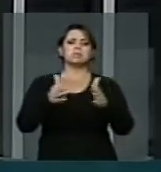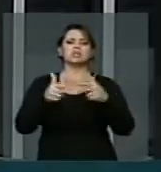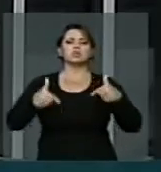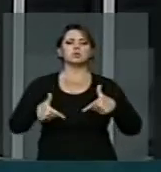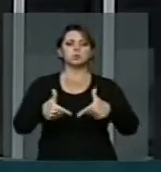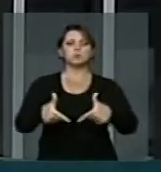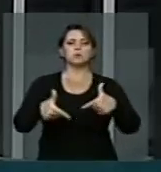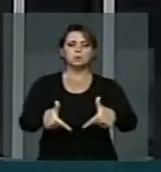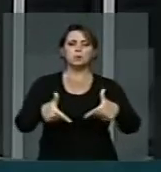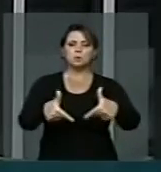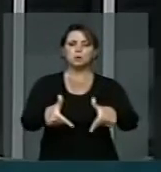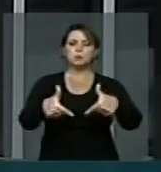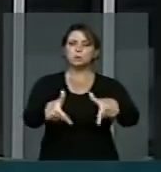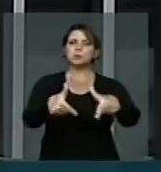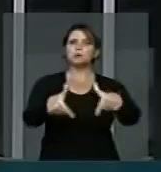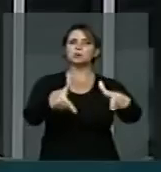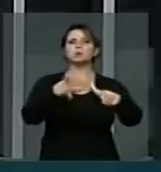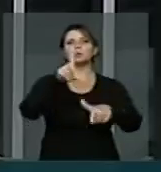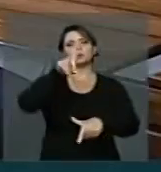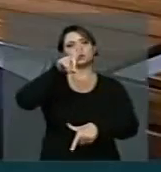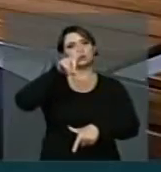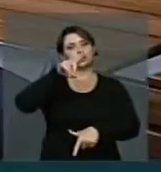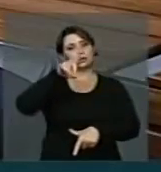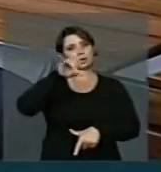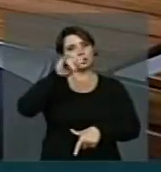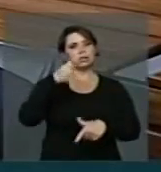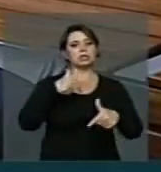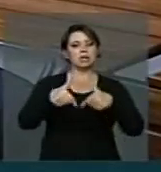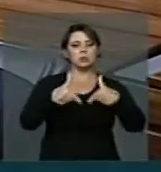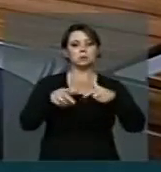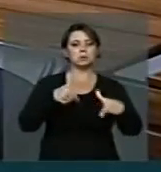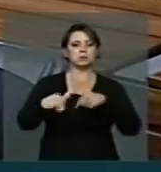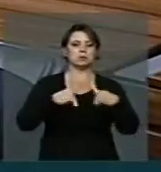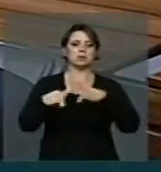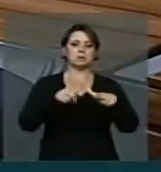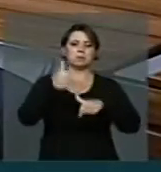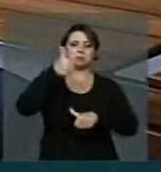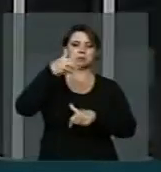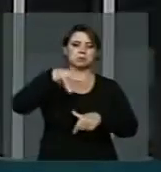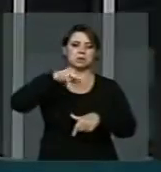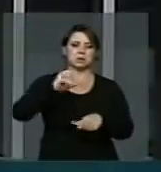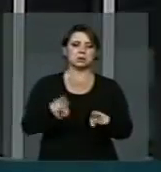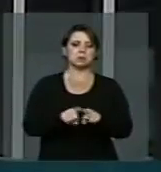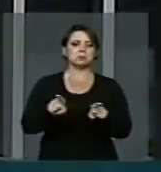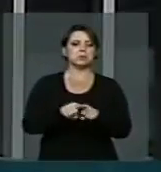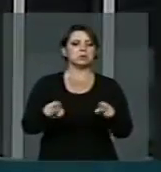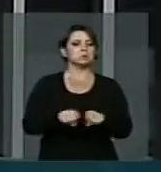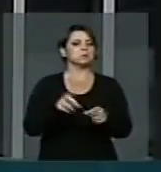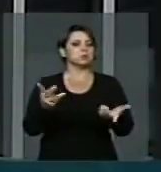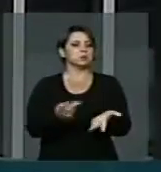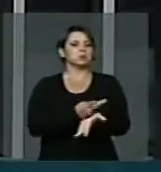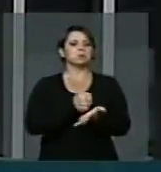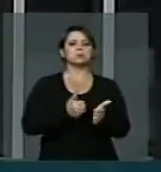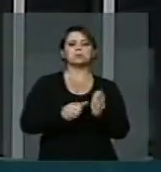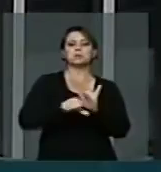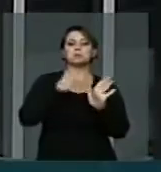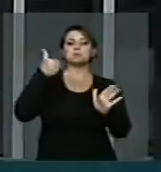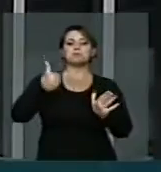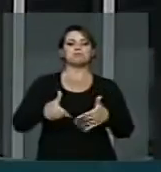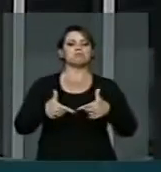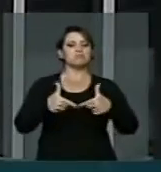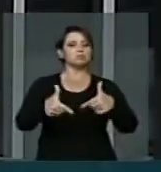luta da classe operária, o primeiro de maio. Curiosamente, ali onde houve a primeira manifestação